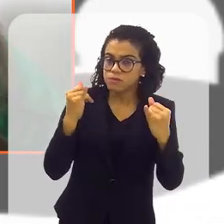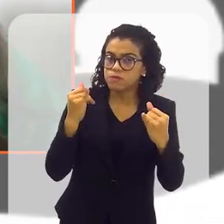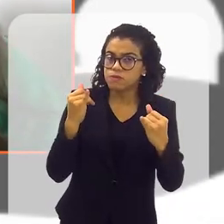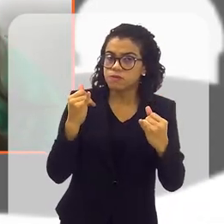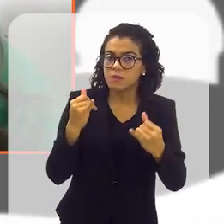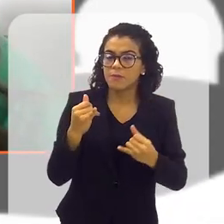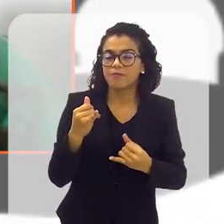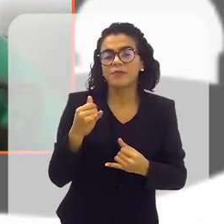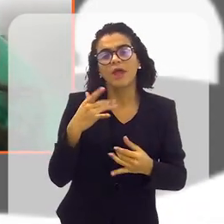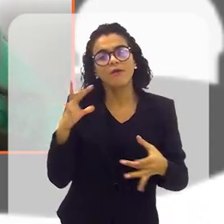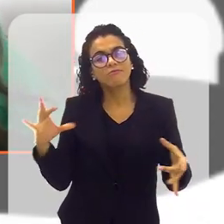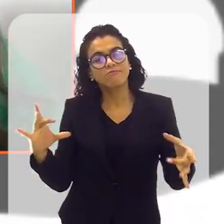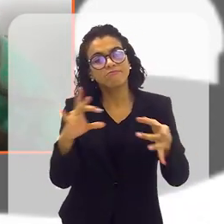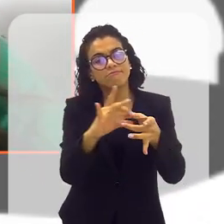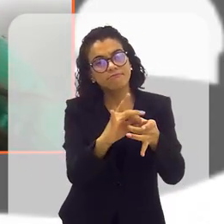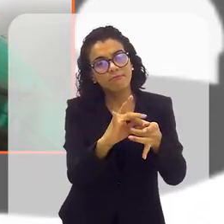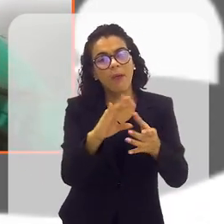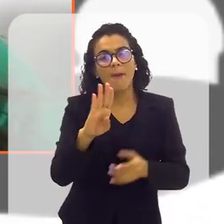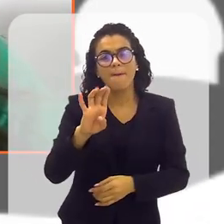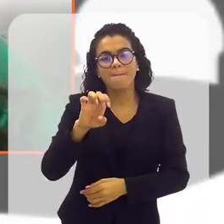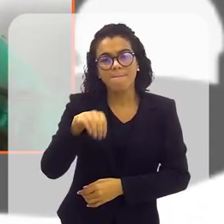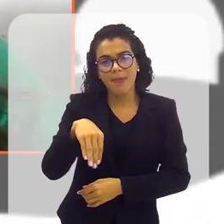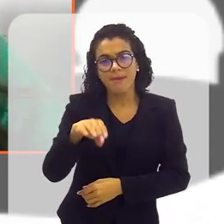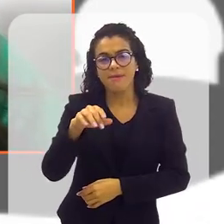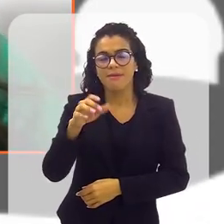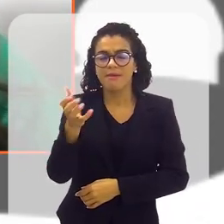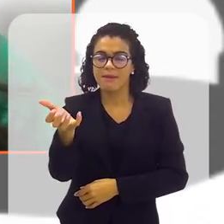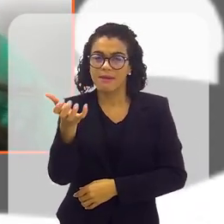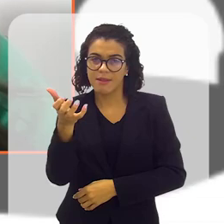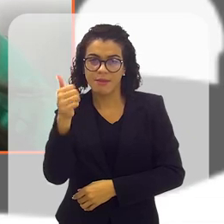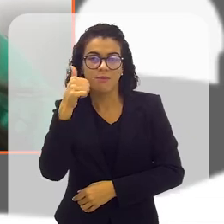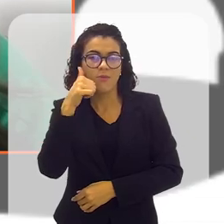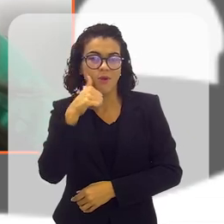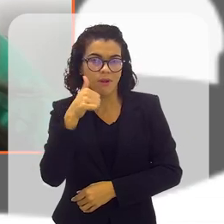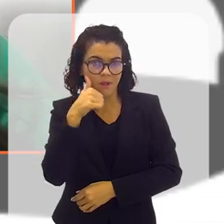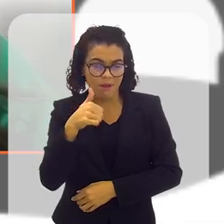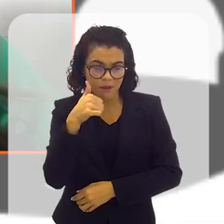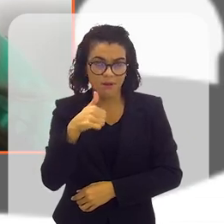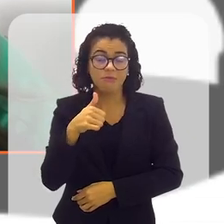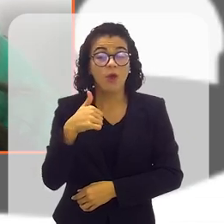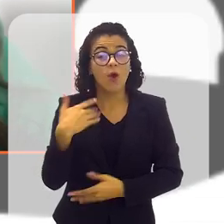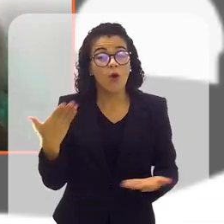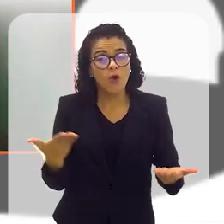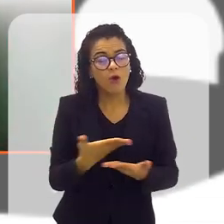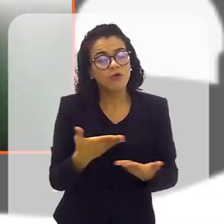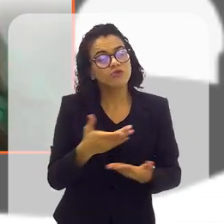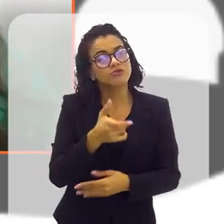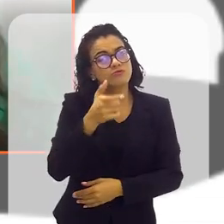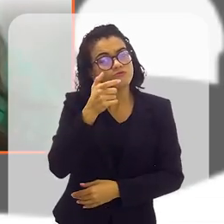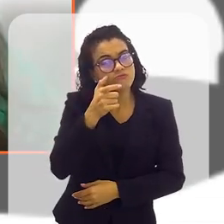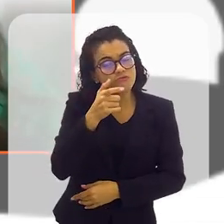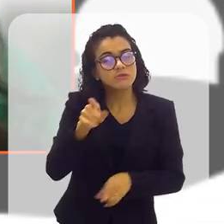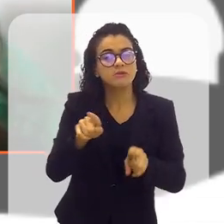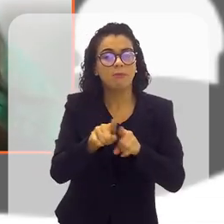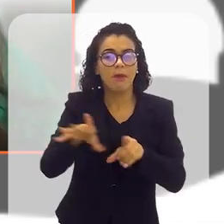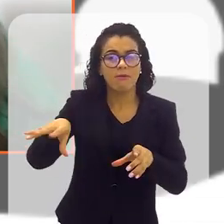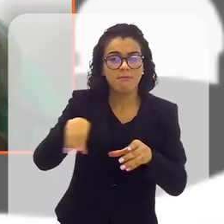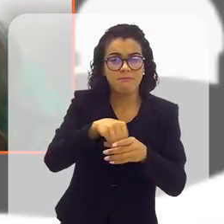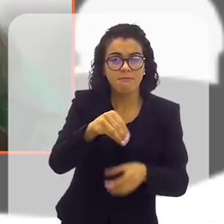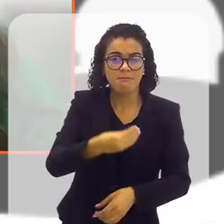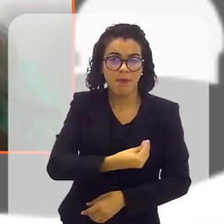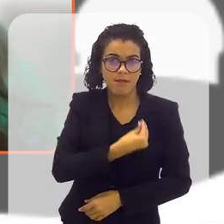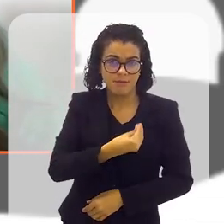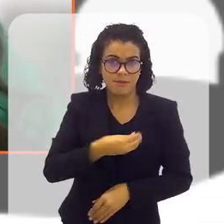resolvemos fazer aí esse link com o Bem Querer Mulher, e hoje eu assisto e participo